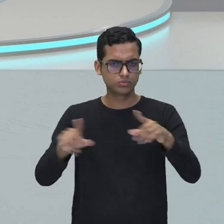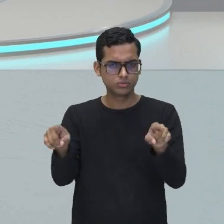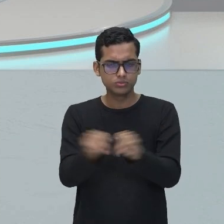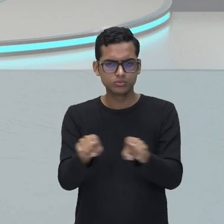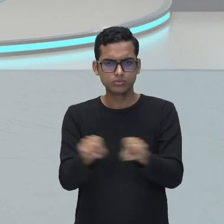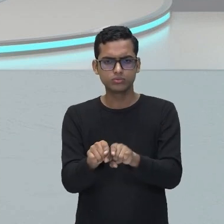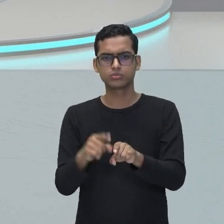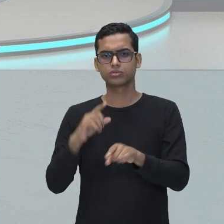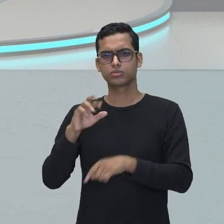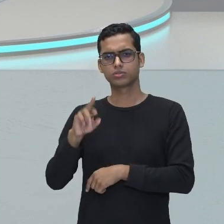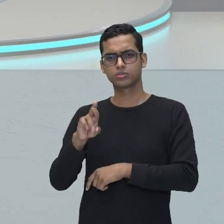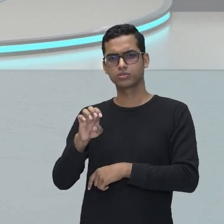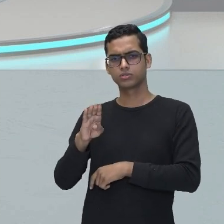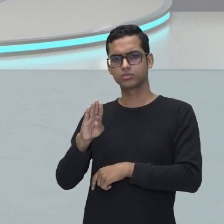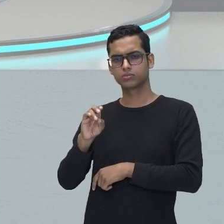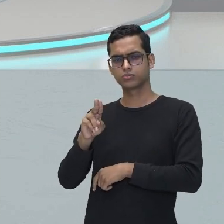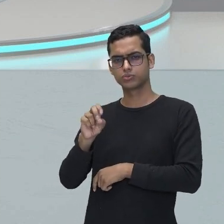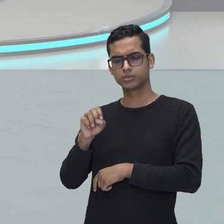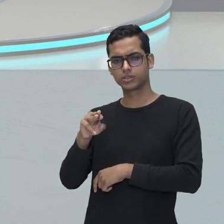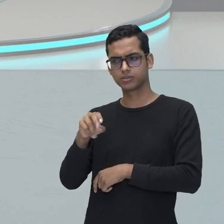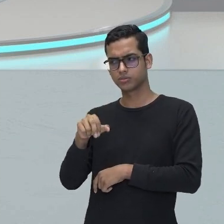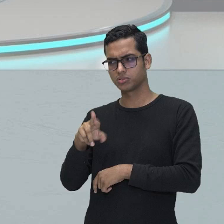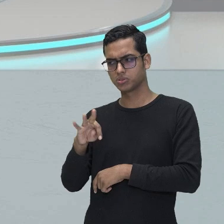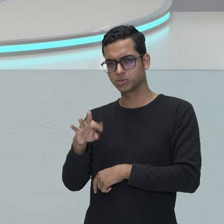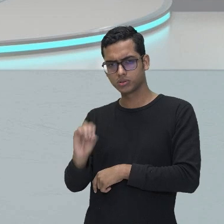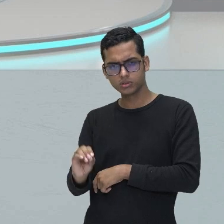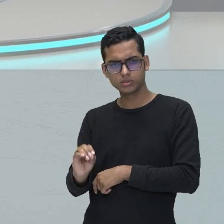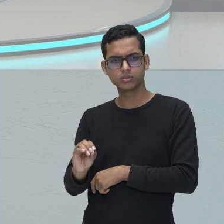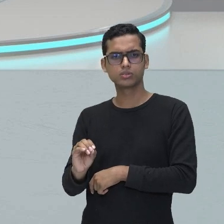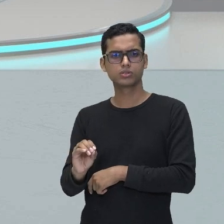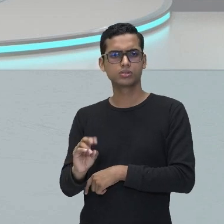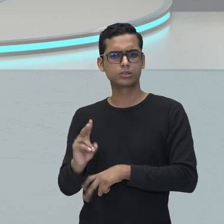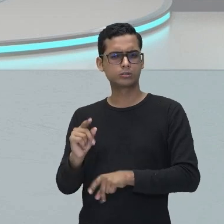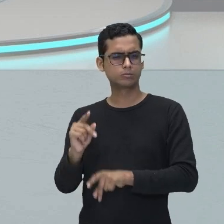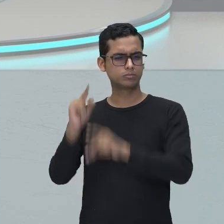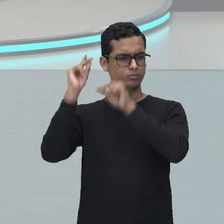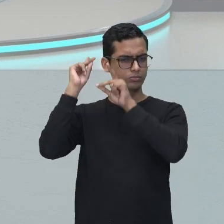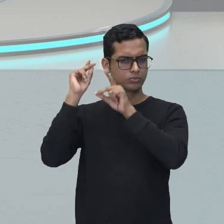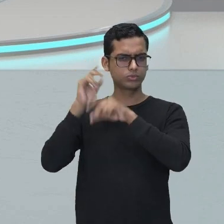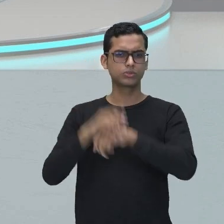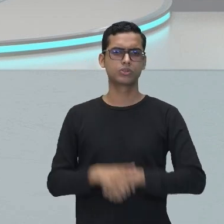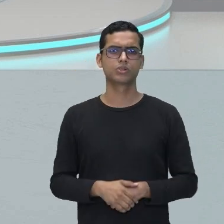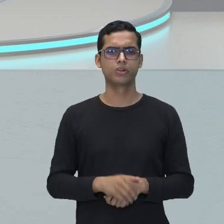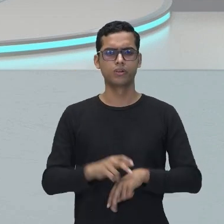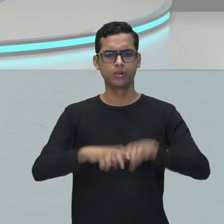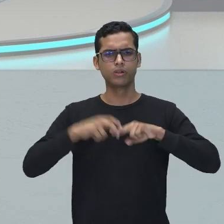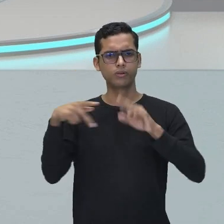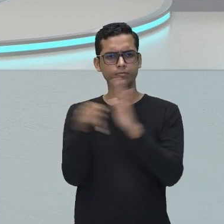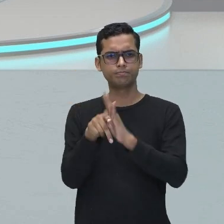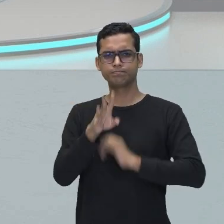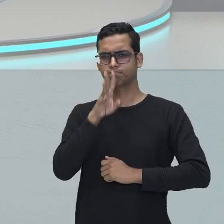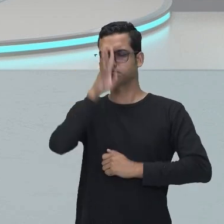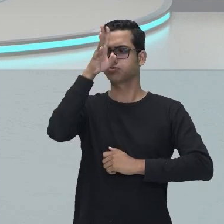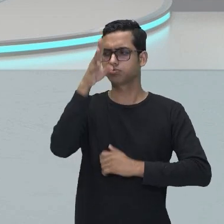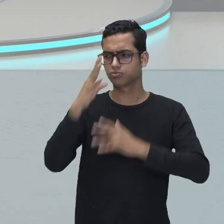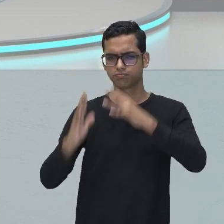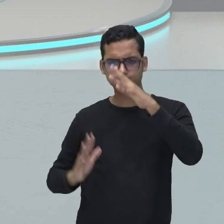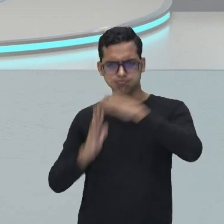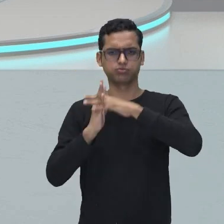exagero e rebuscamento, nós já vamos voltar lá atrás. Por que o exagero? A